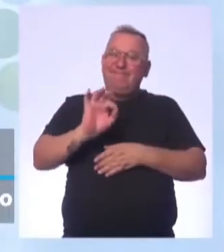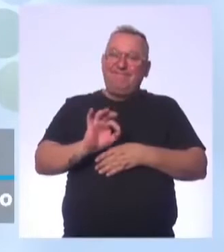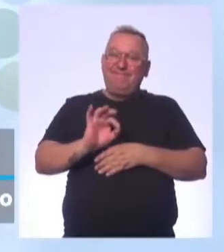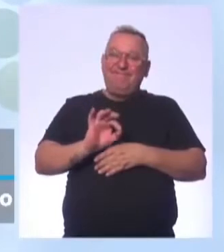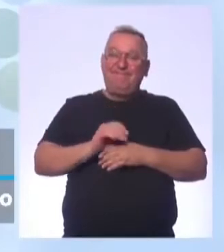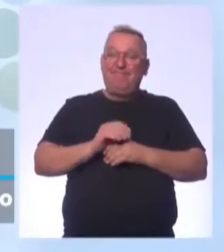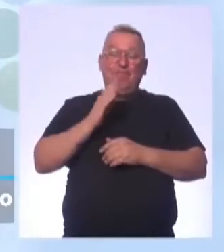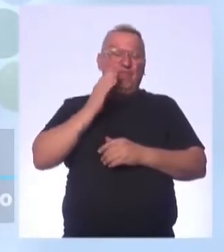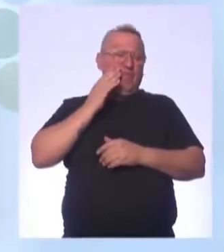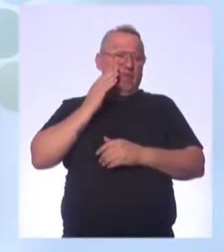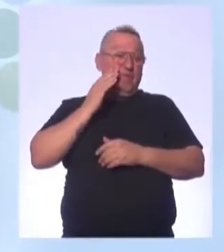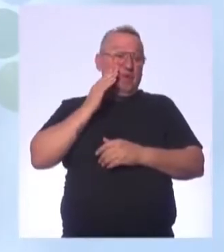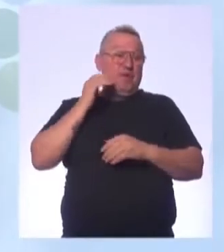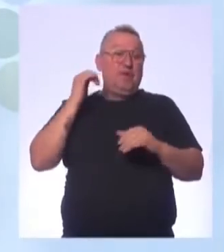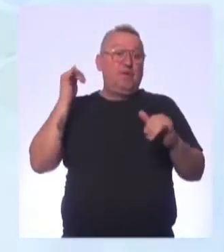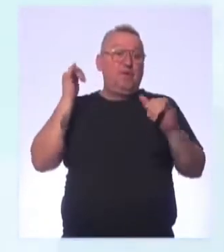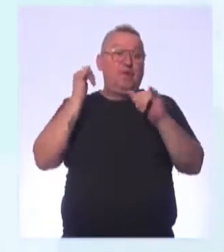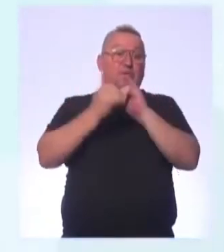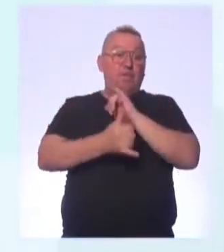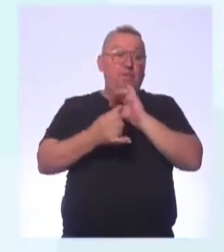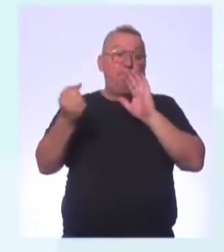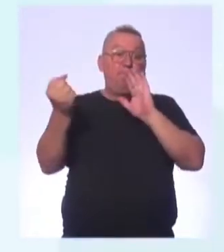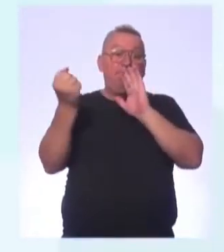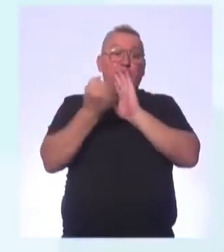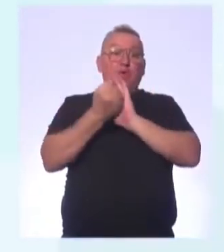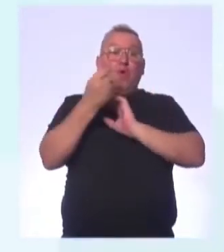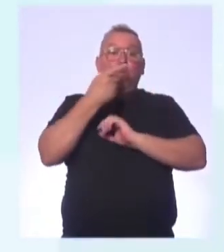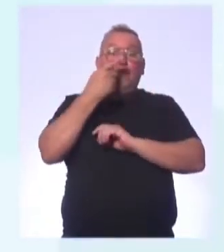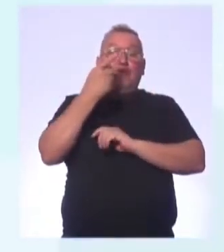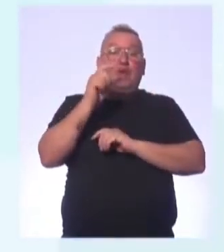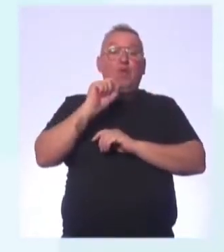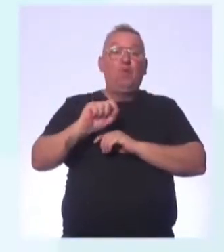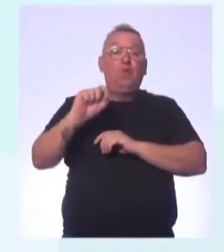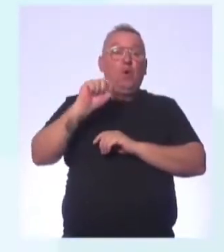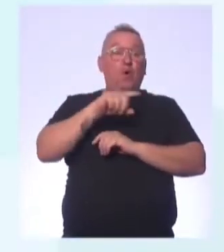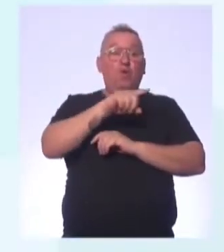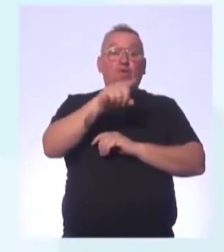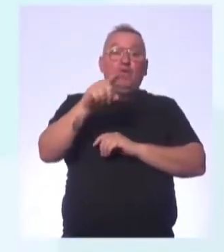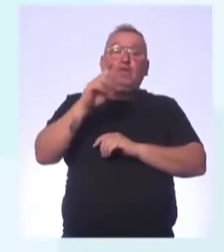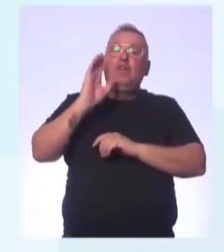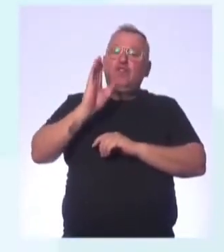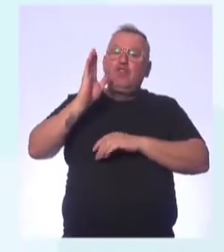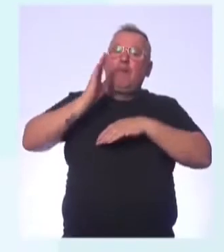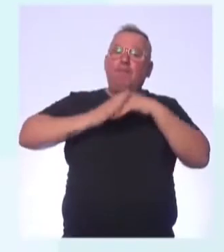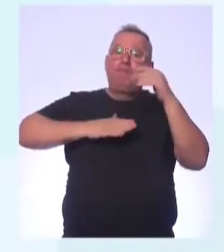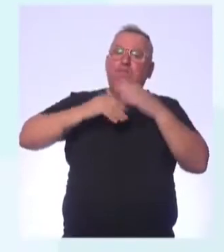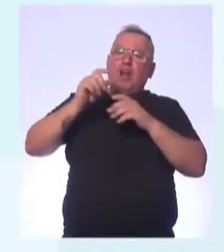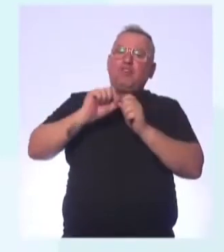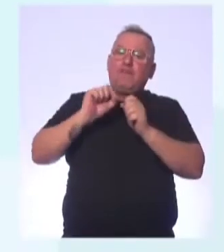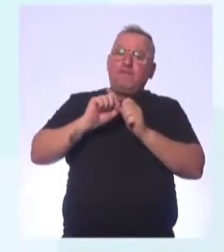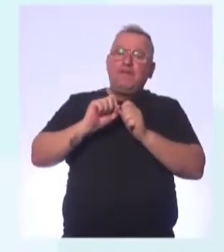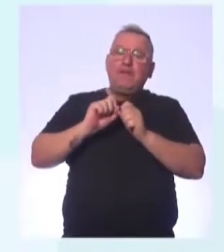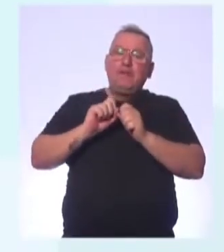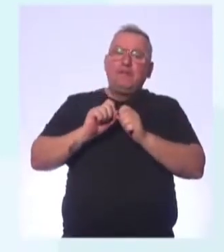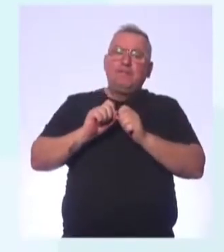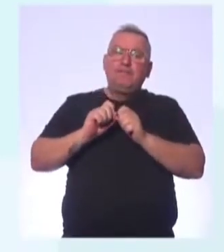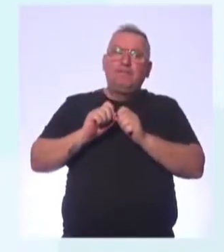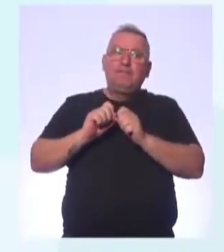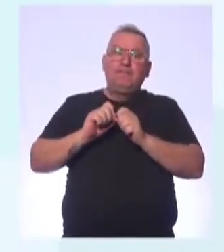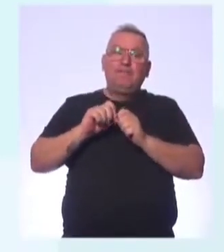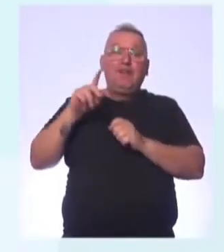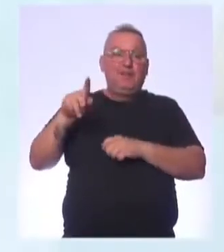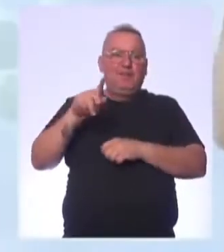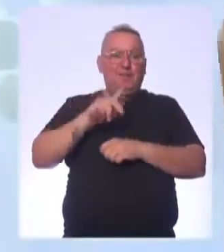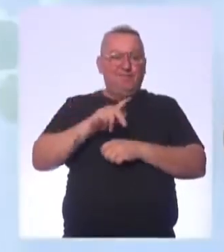Sabendo, então, o que é um esporte de marca, me diga qual ou quais você já praticou. E aí, daqui a pouco, a